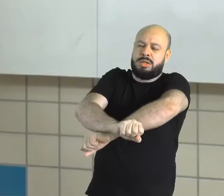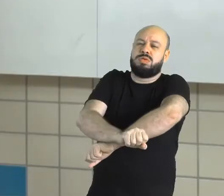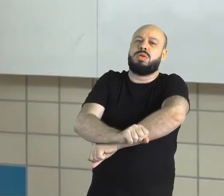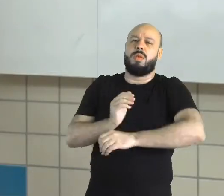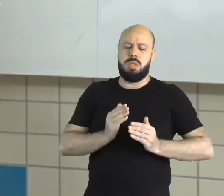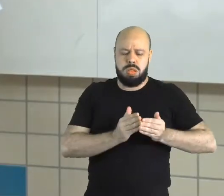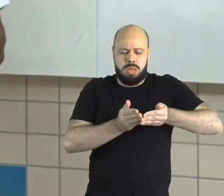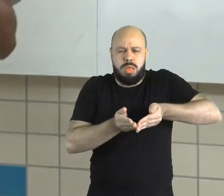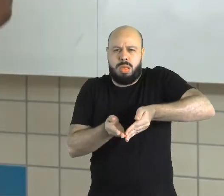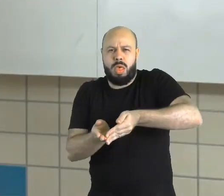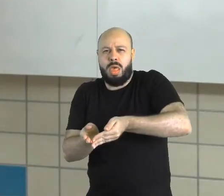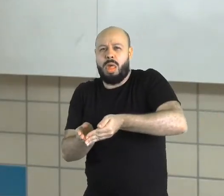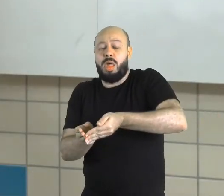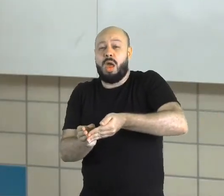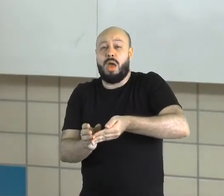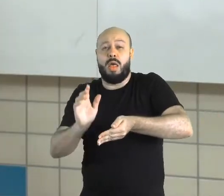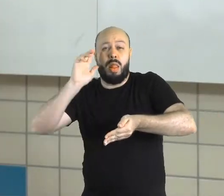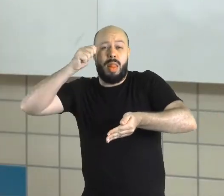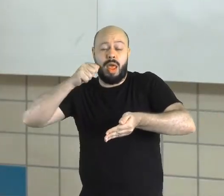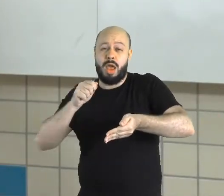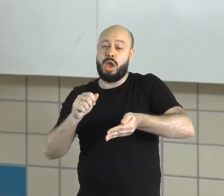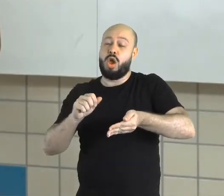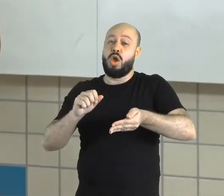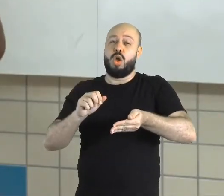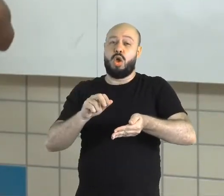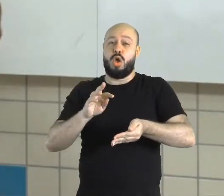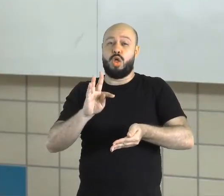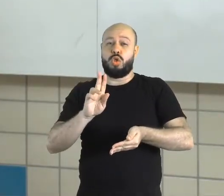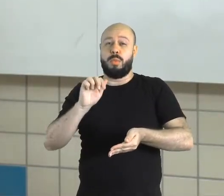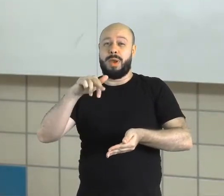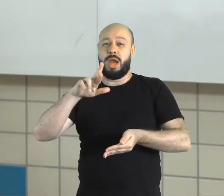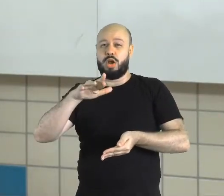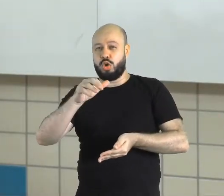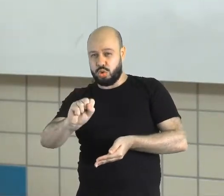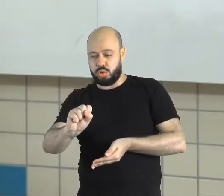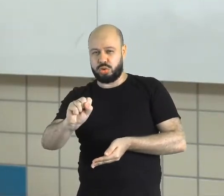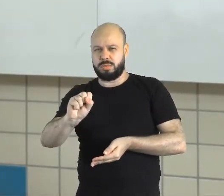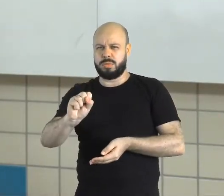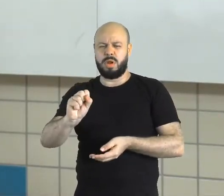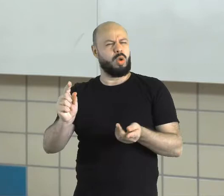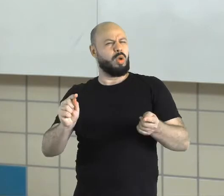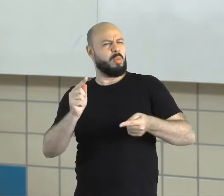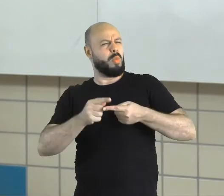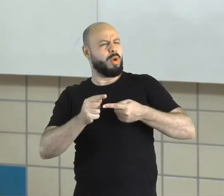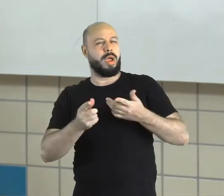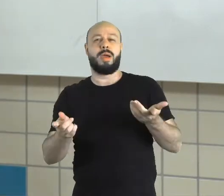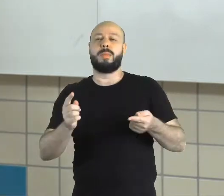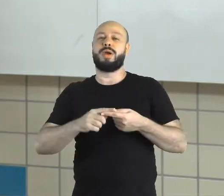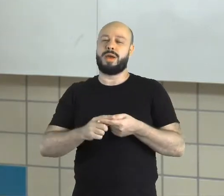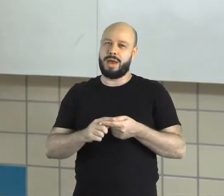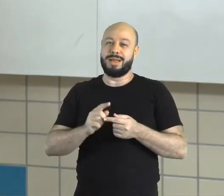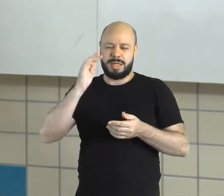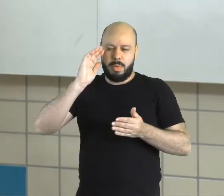navios negreiros ou também tumbeiros. Professor, por que tumbeiros? Tumbeiros tem a ver com tumba? Sim, porque esses navios